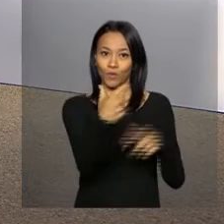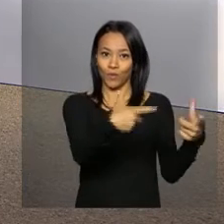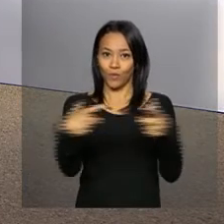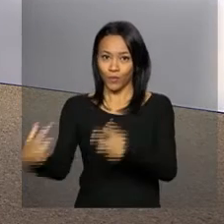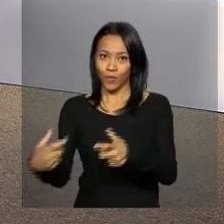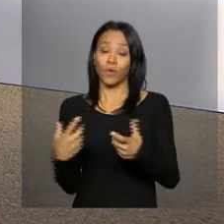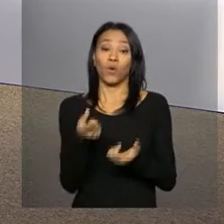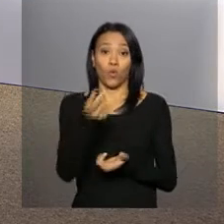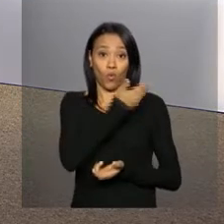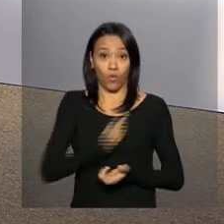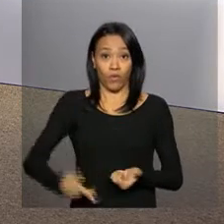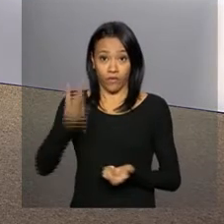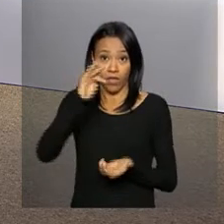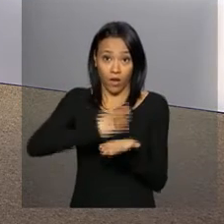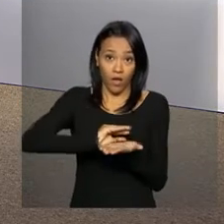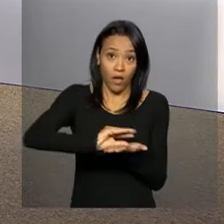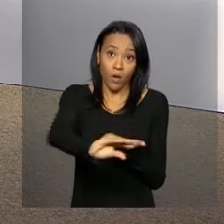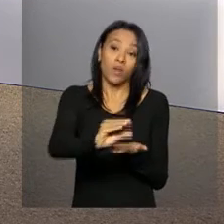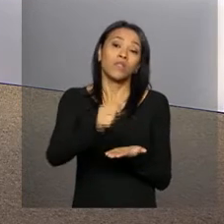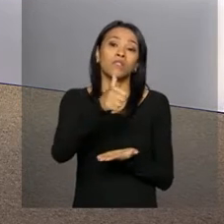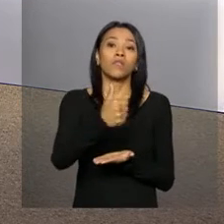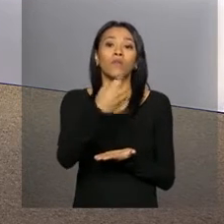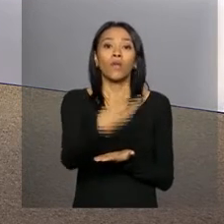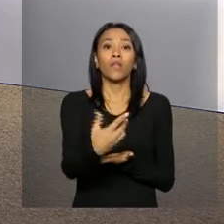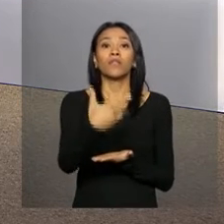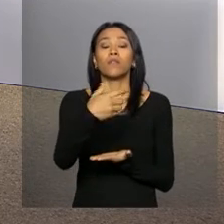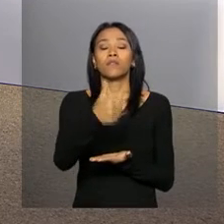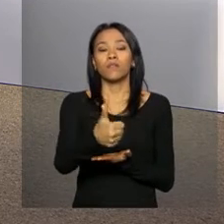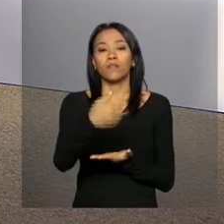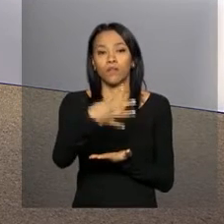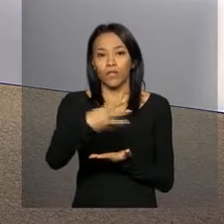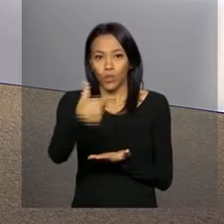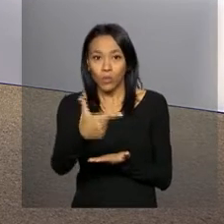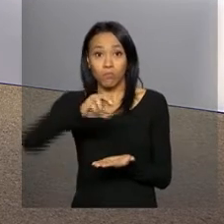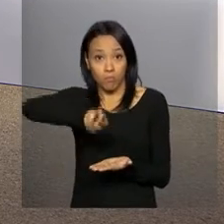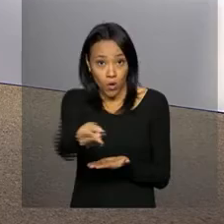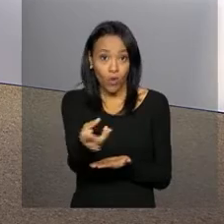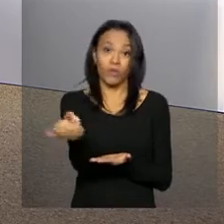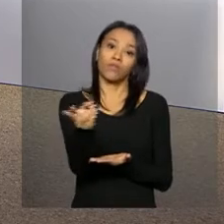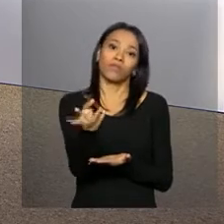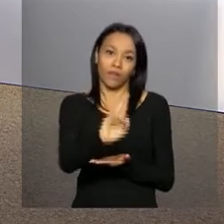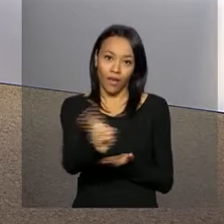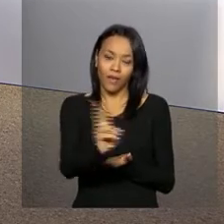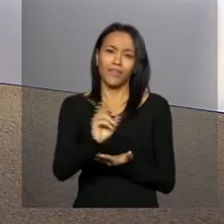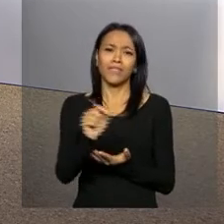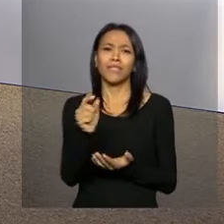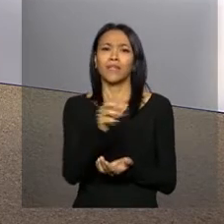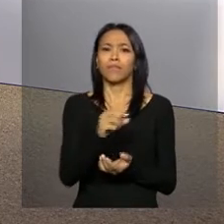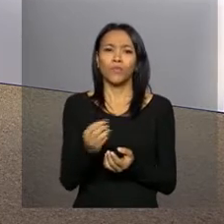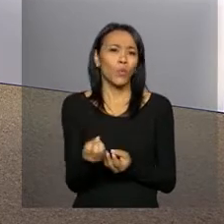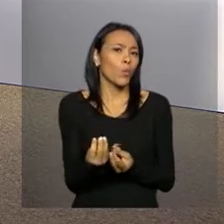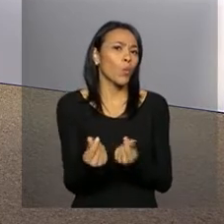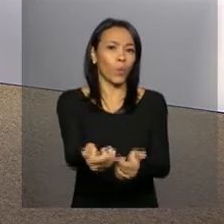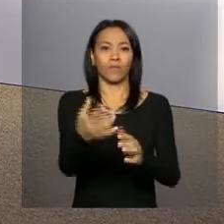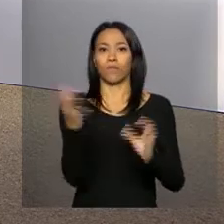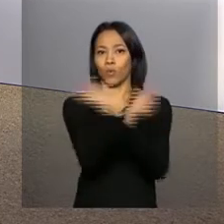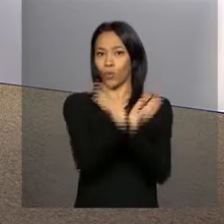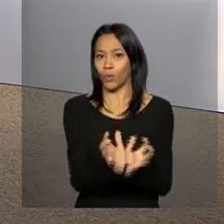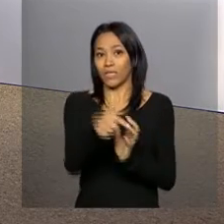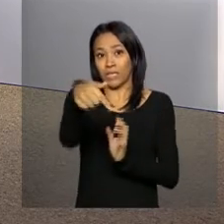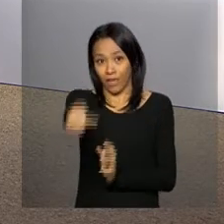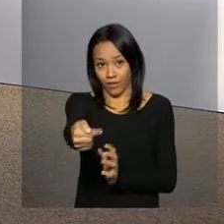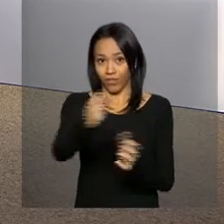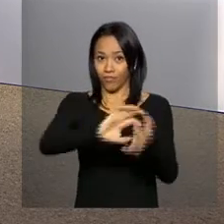mais de 142 milhões de reais nas estruturas. Nos locais vão ser disputadas sete modalidades, olímpicas e